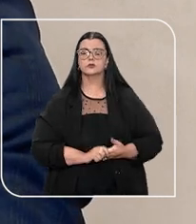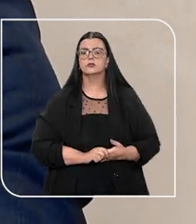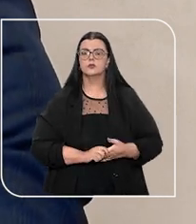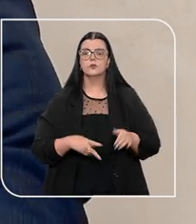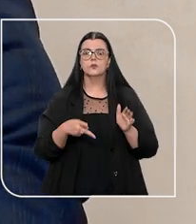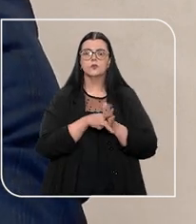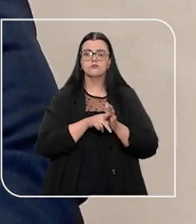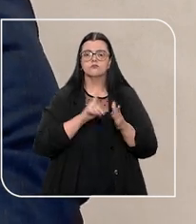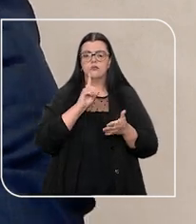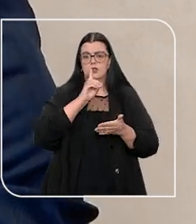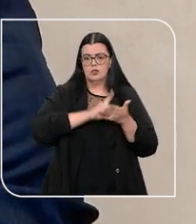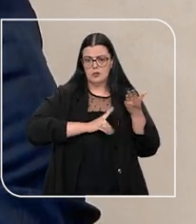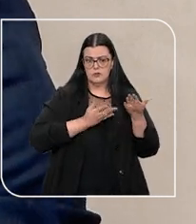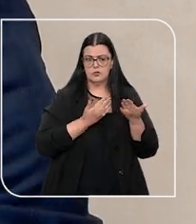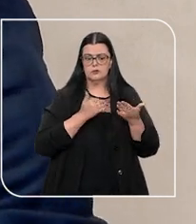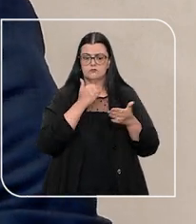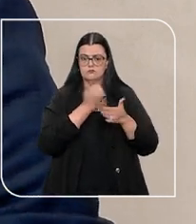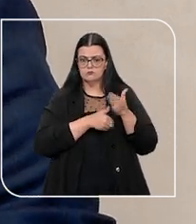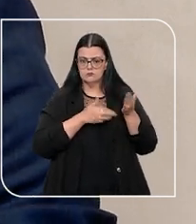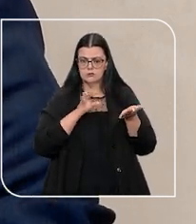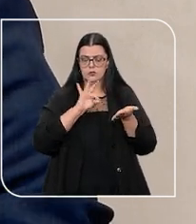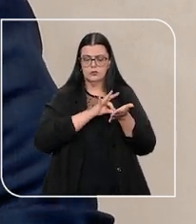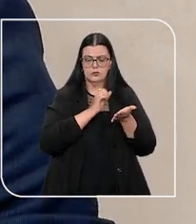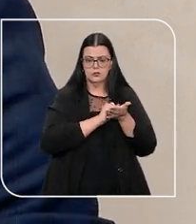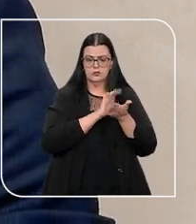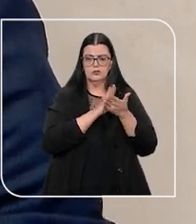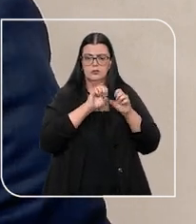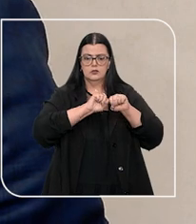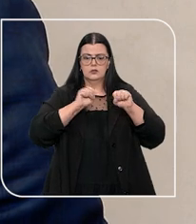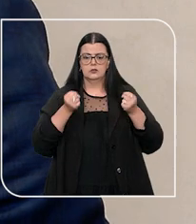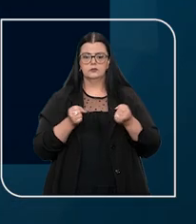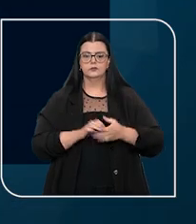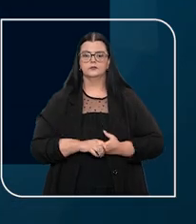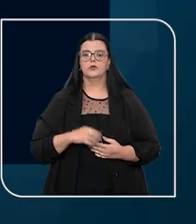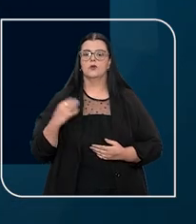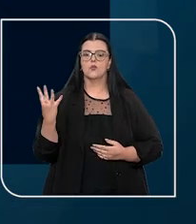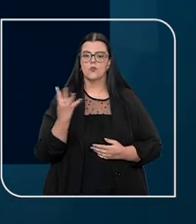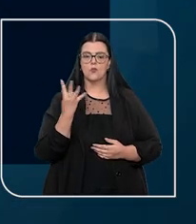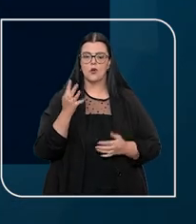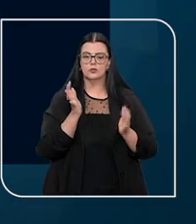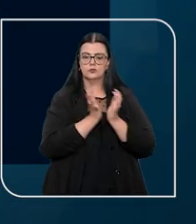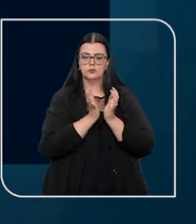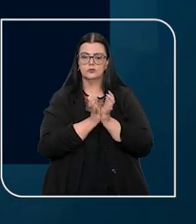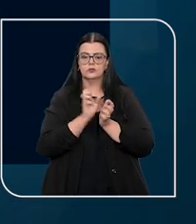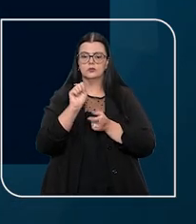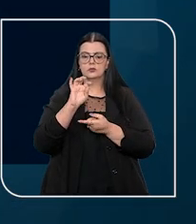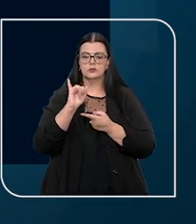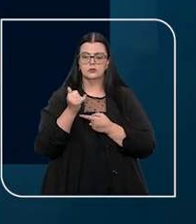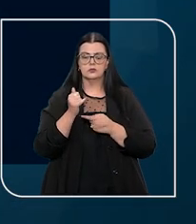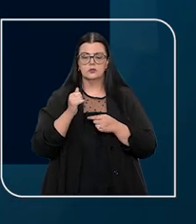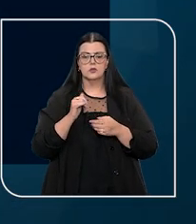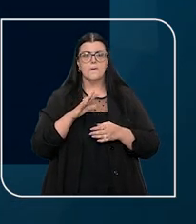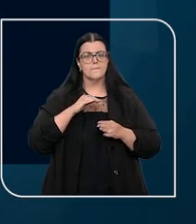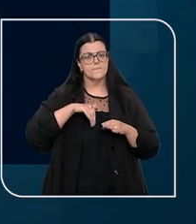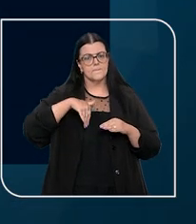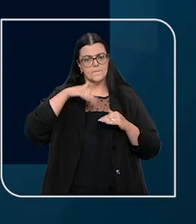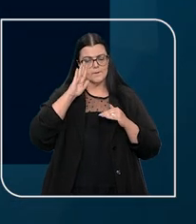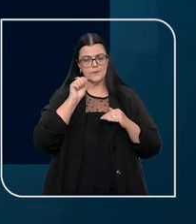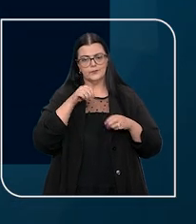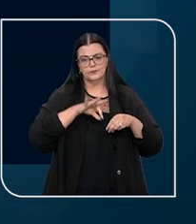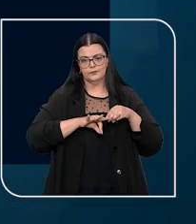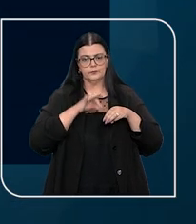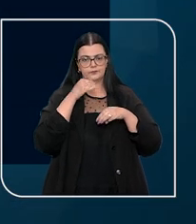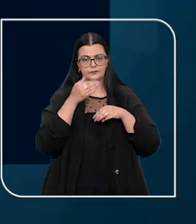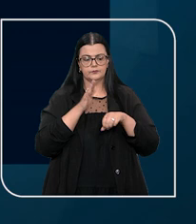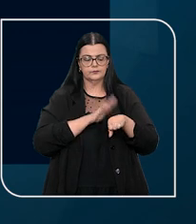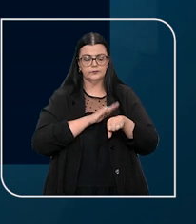aquele débito, aquela dívida fique registrada no sistema. Na quarta turma do STJ, a maioria dos